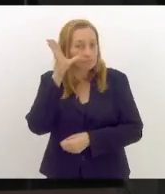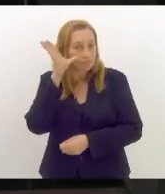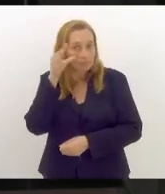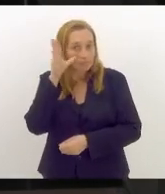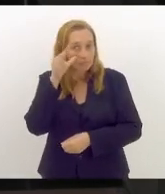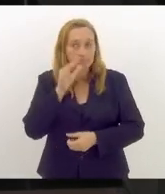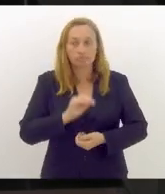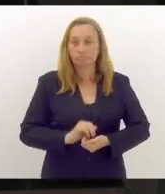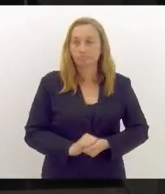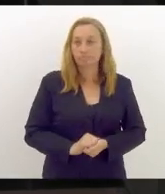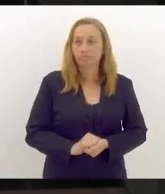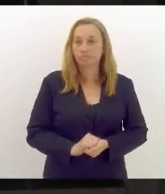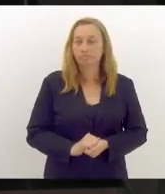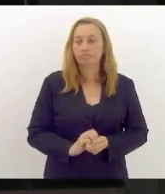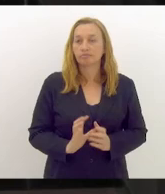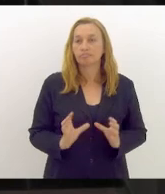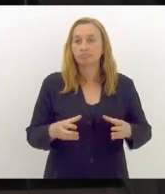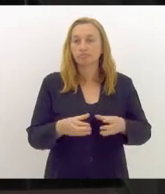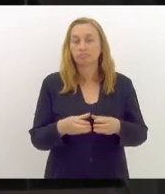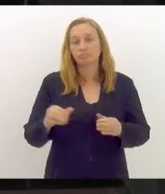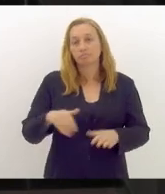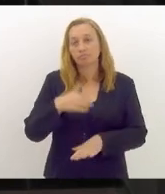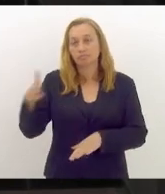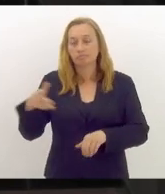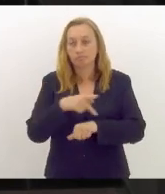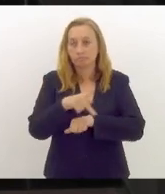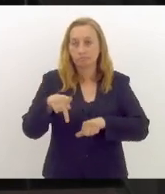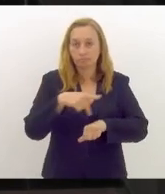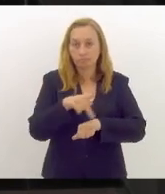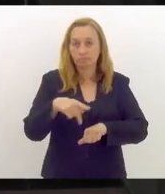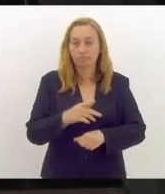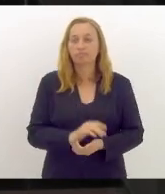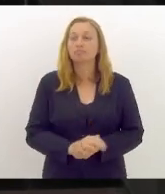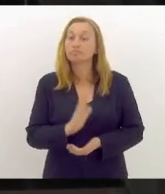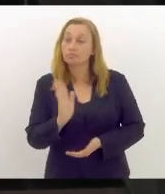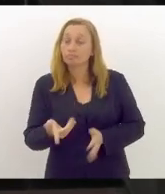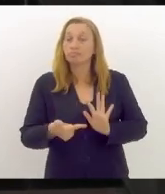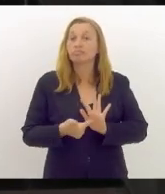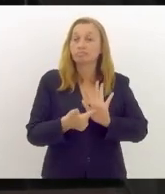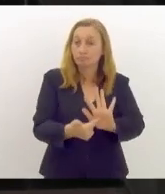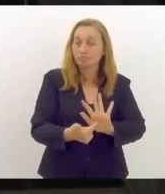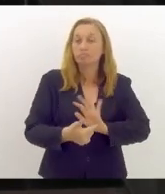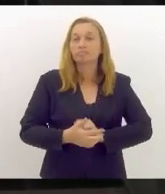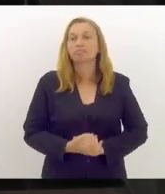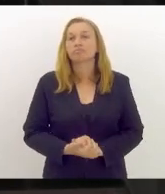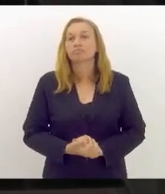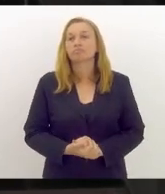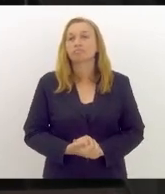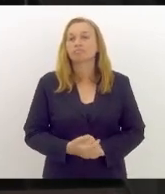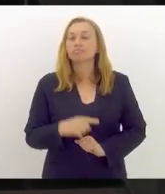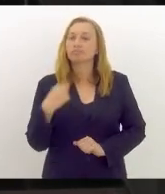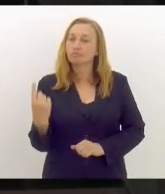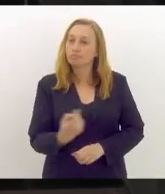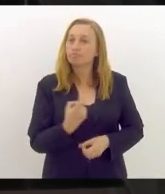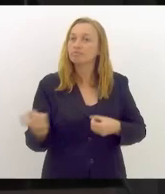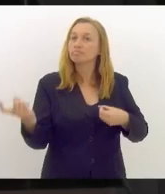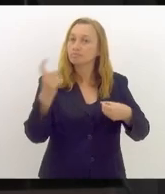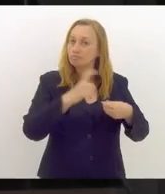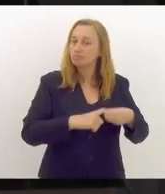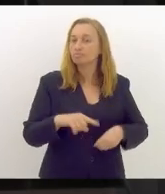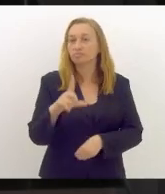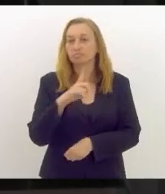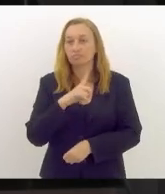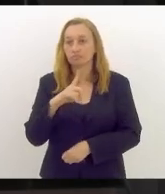comunidade internacional. Estou já apontando que nós vamos voltar a ter